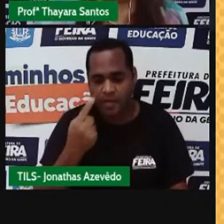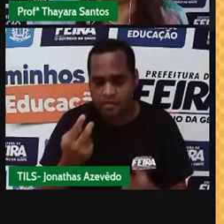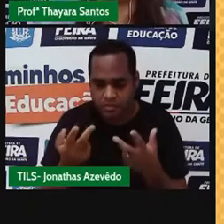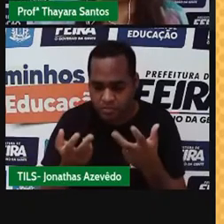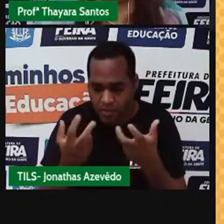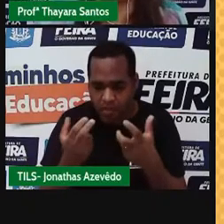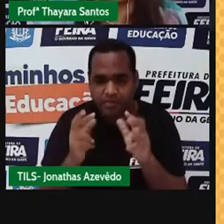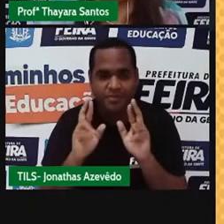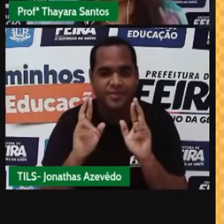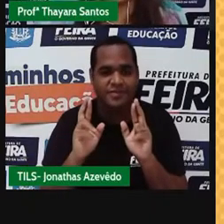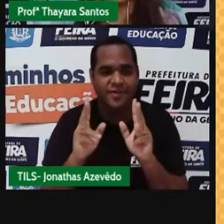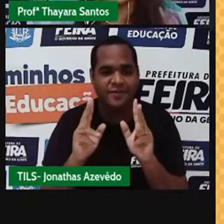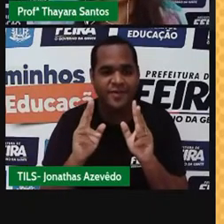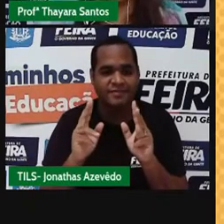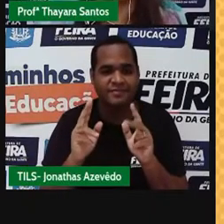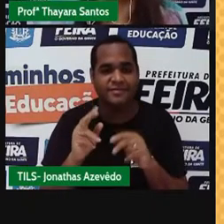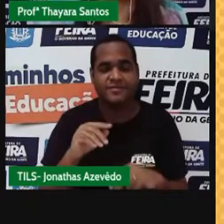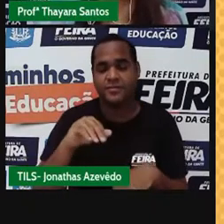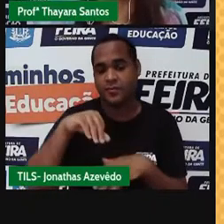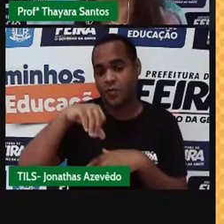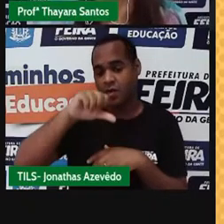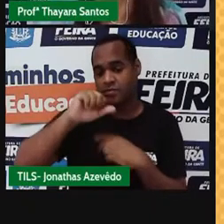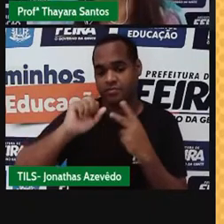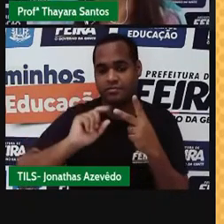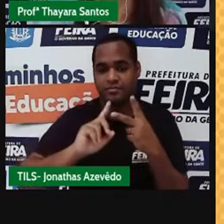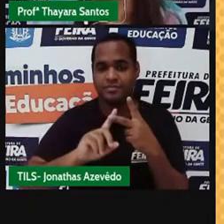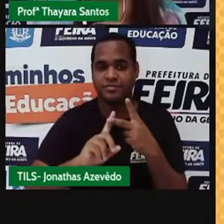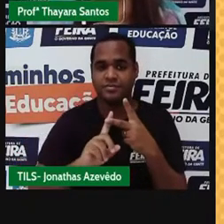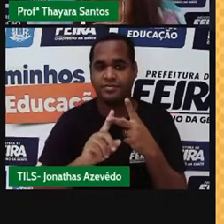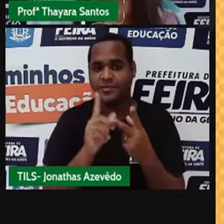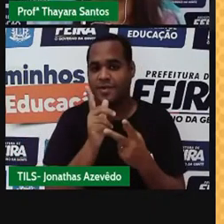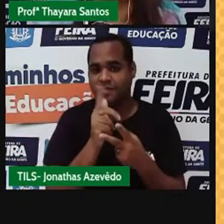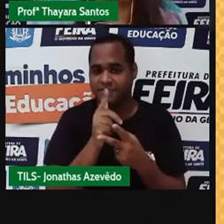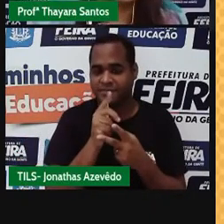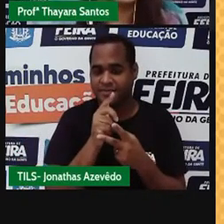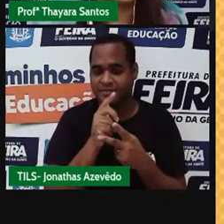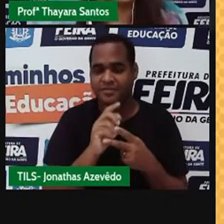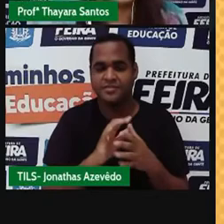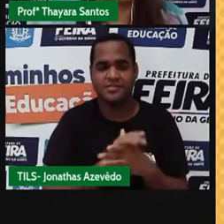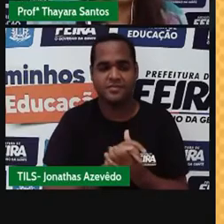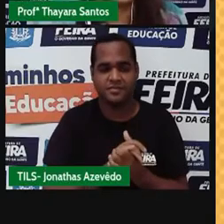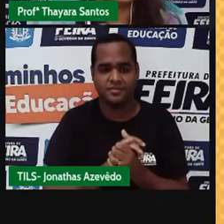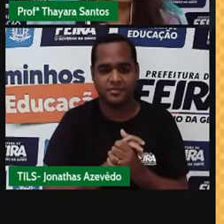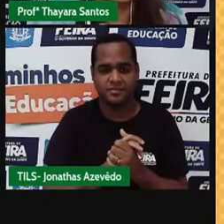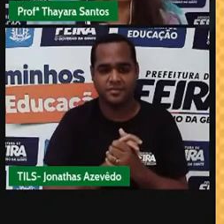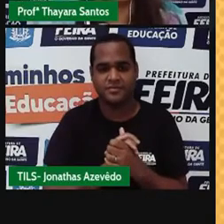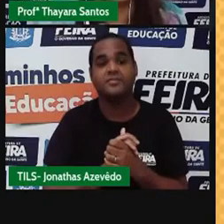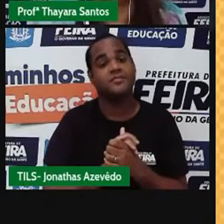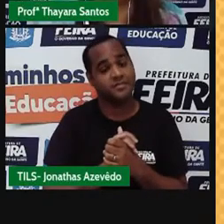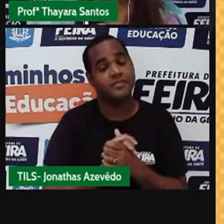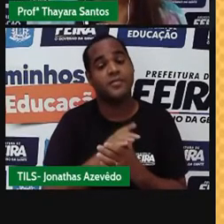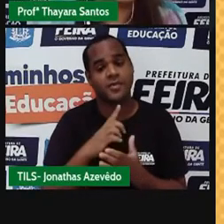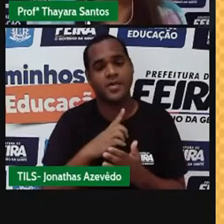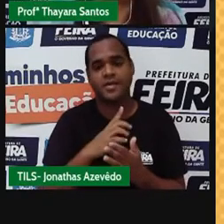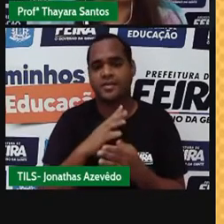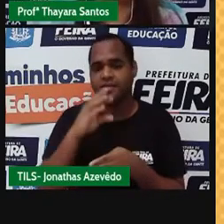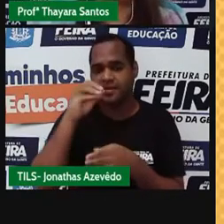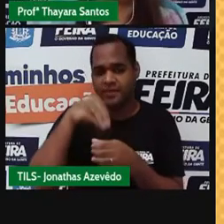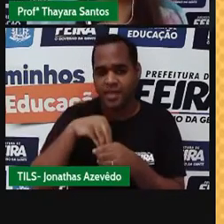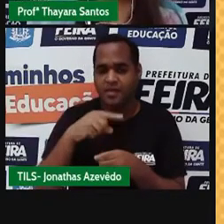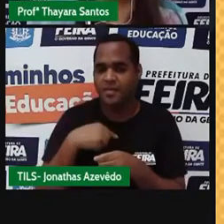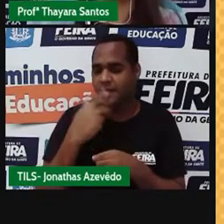aqui. Tem a primeira fase, que é o óleo, e a segunda fase, que é a água. Está dando uma diferença aqui no fundo, mas é só